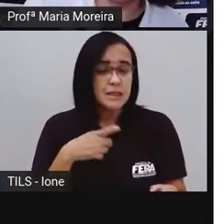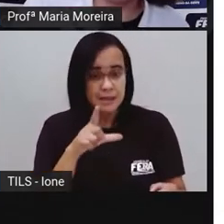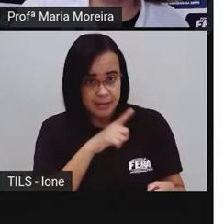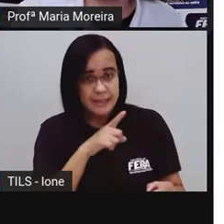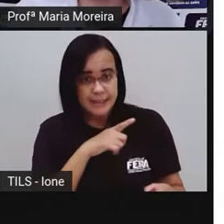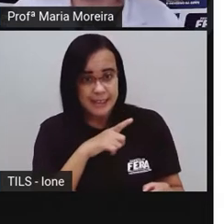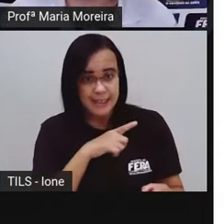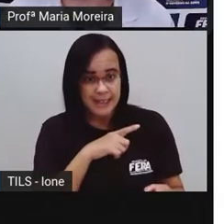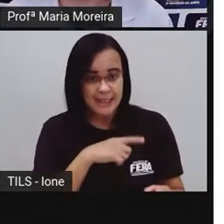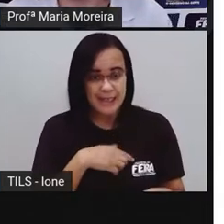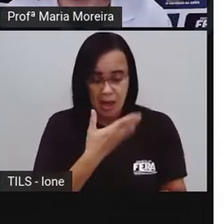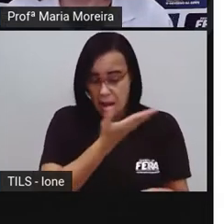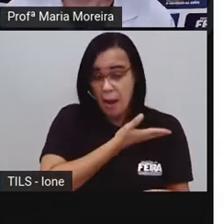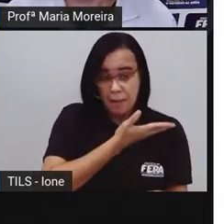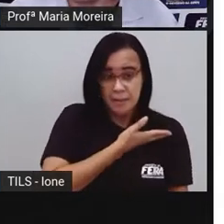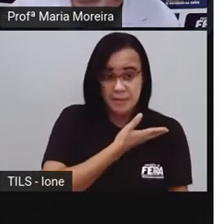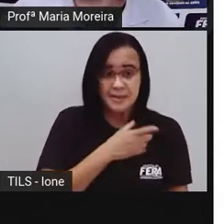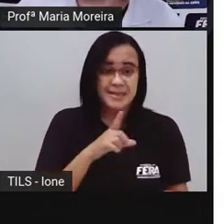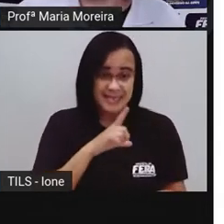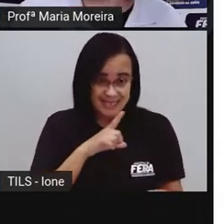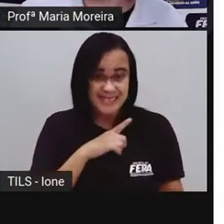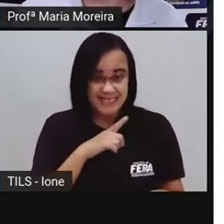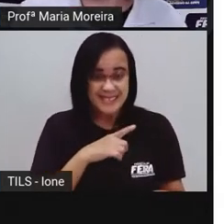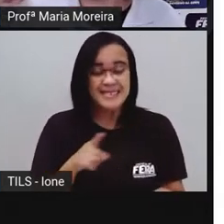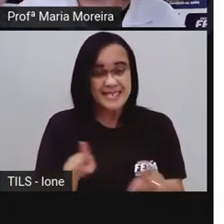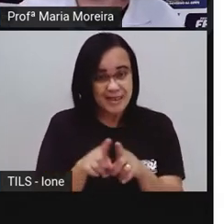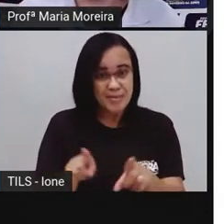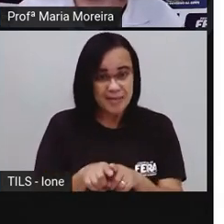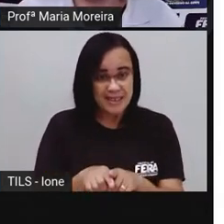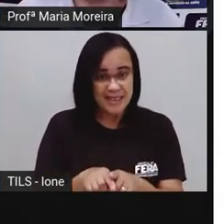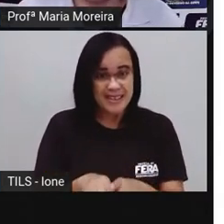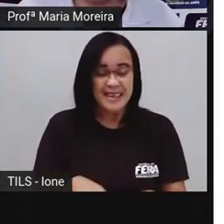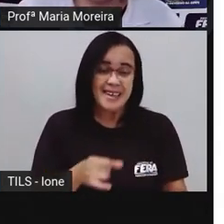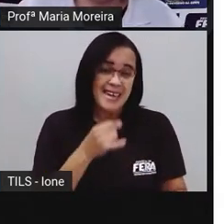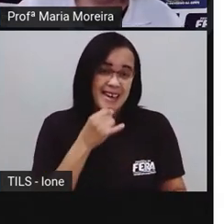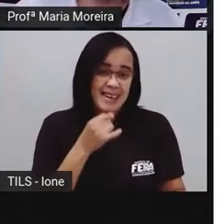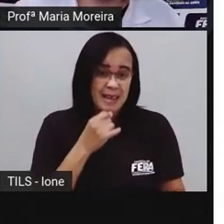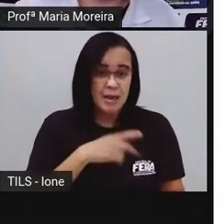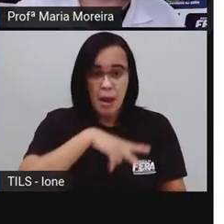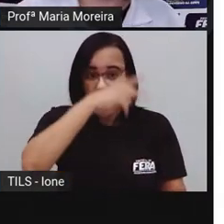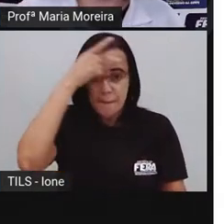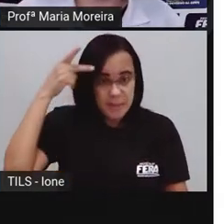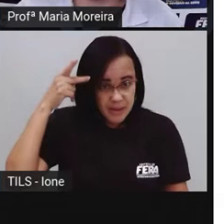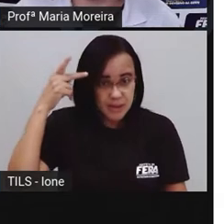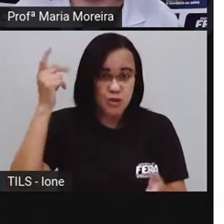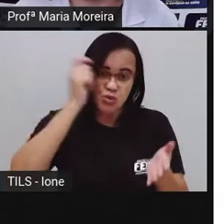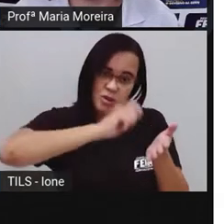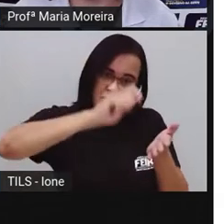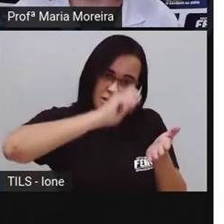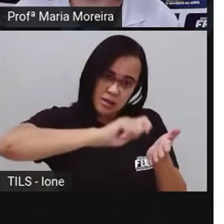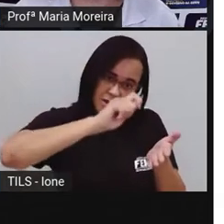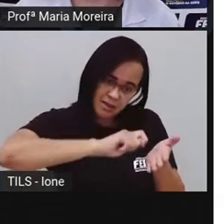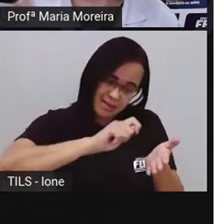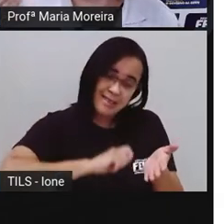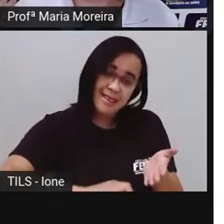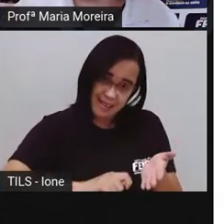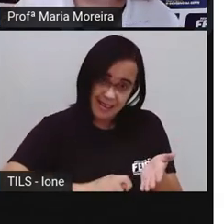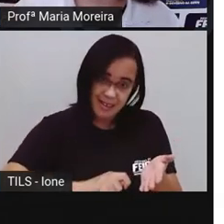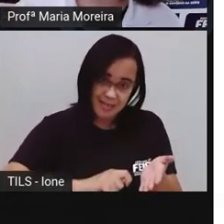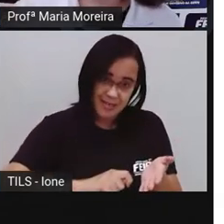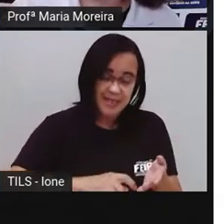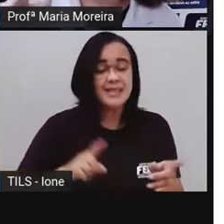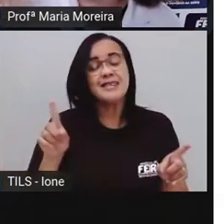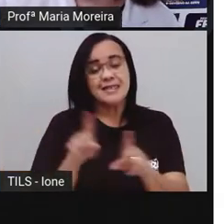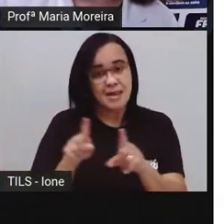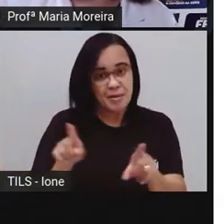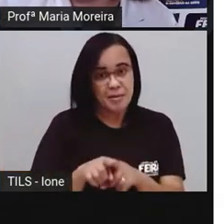remetente e o destinatário. A gente já sabe que remetente é quem? A pessoa que está escrevendo e destinatário